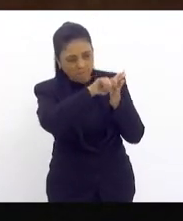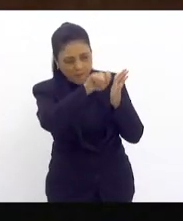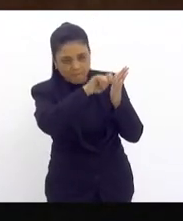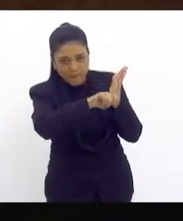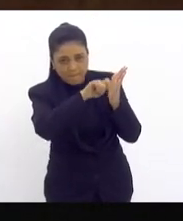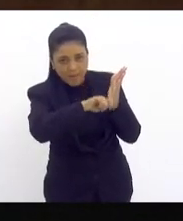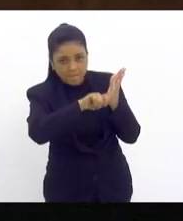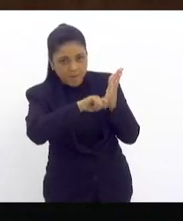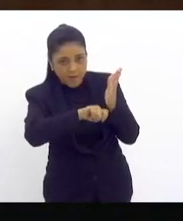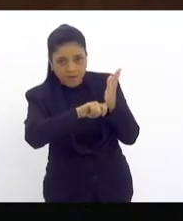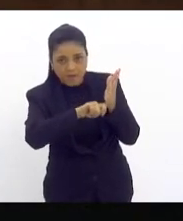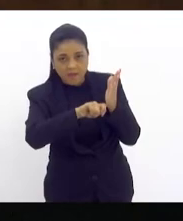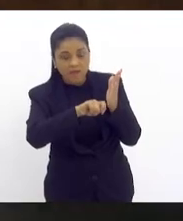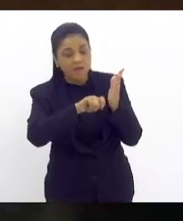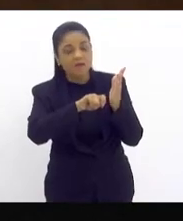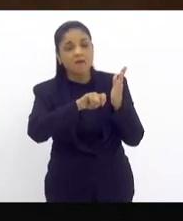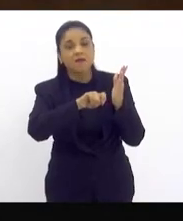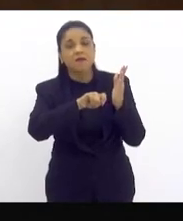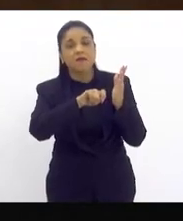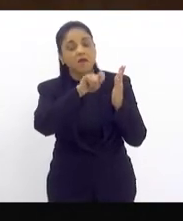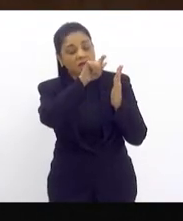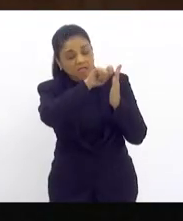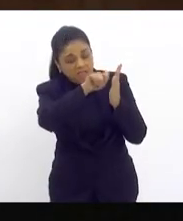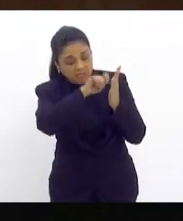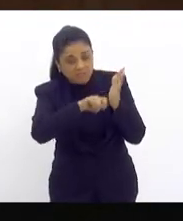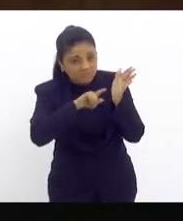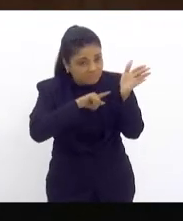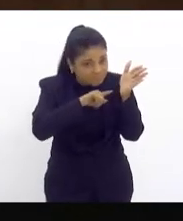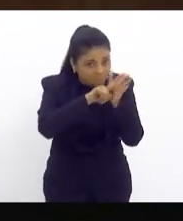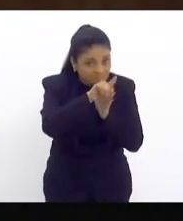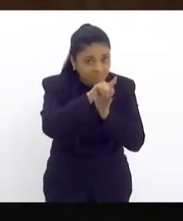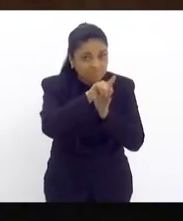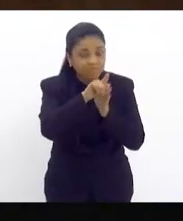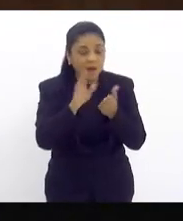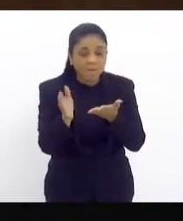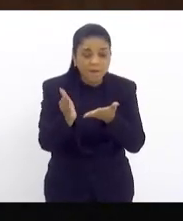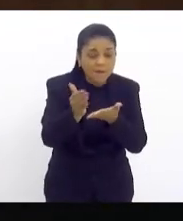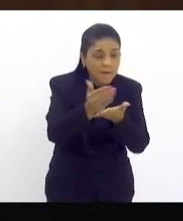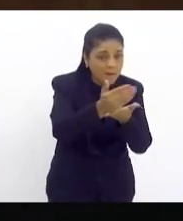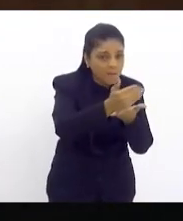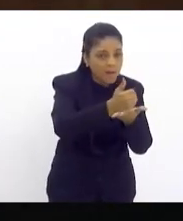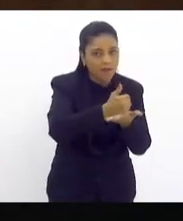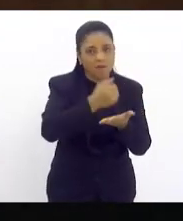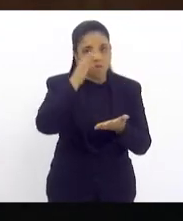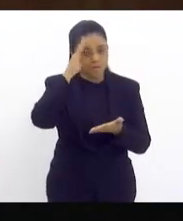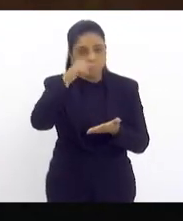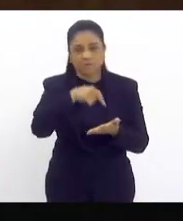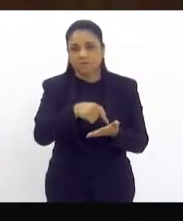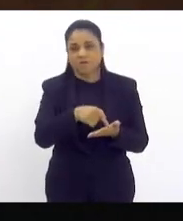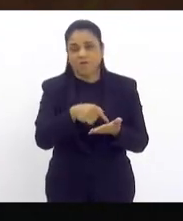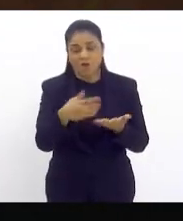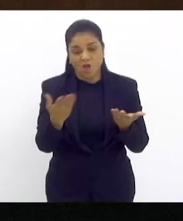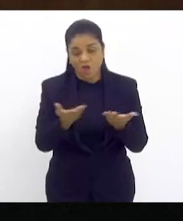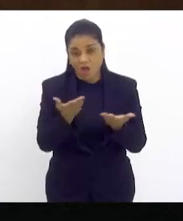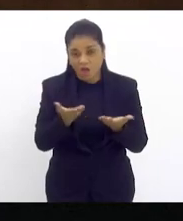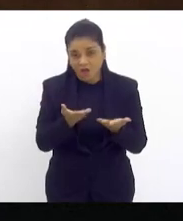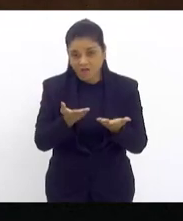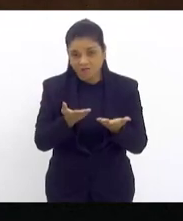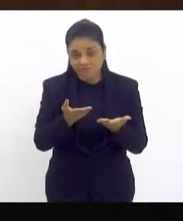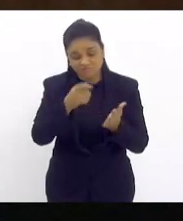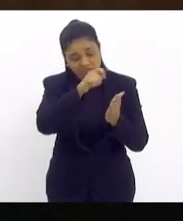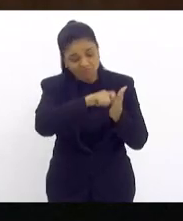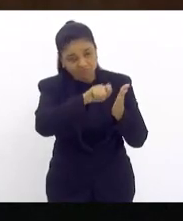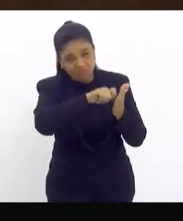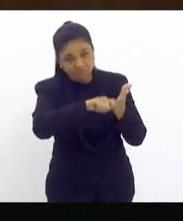questionário para a realização do rastreamento. E por quê? O questionário de hoje pode